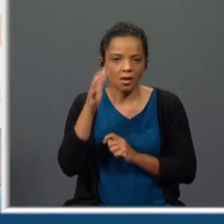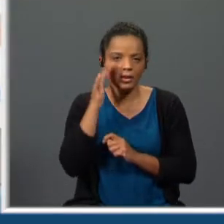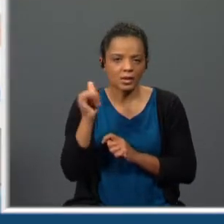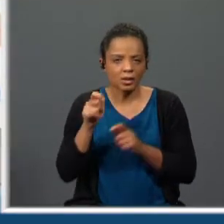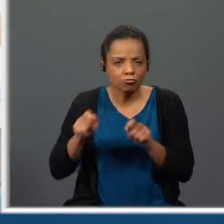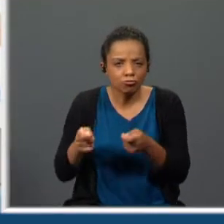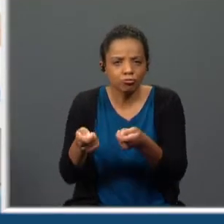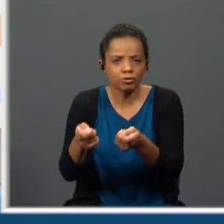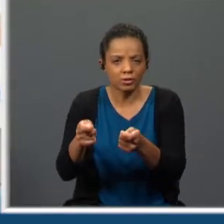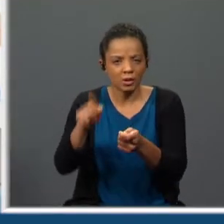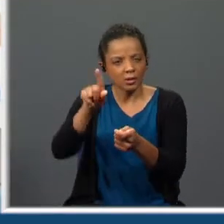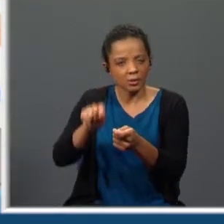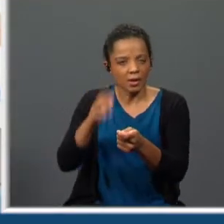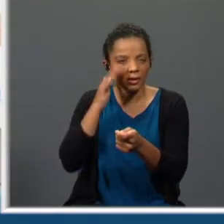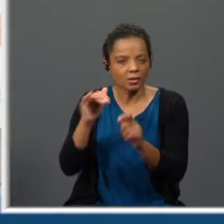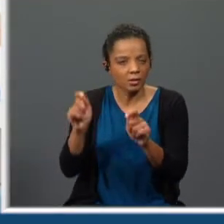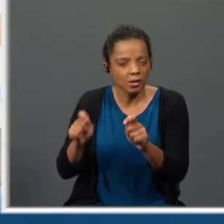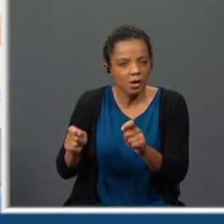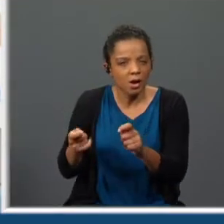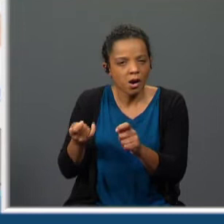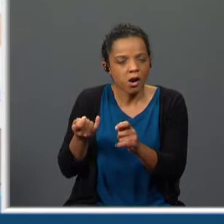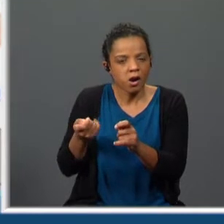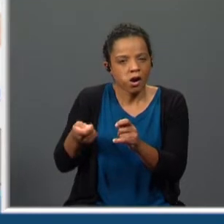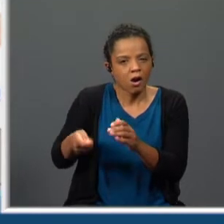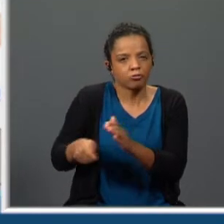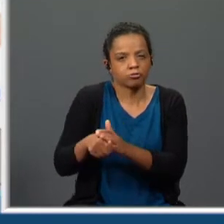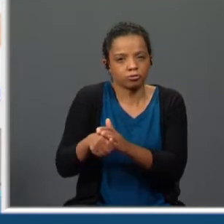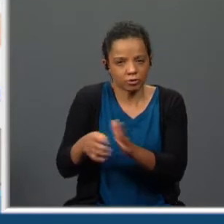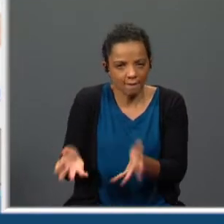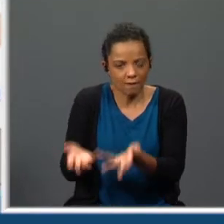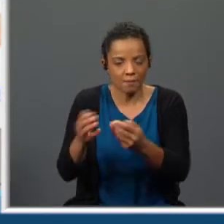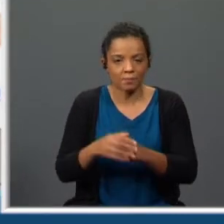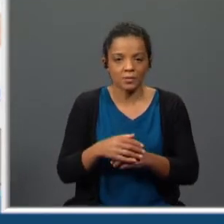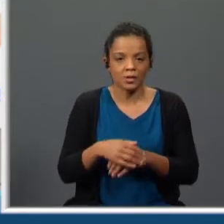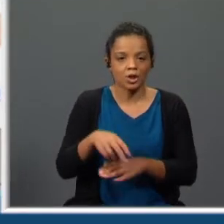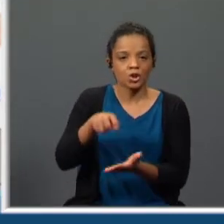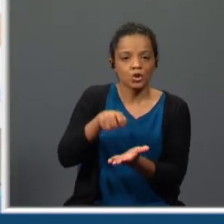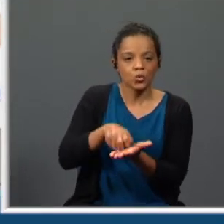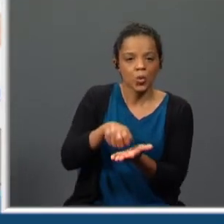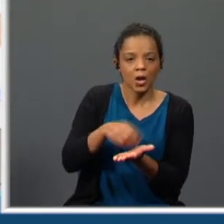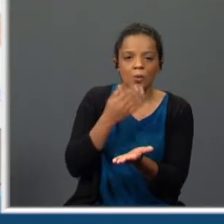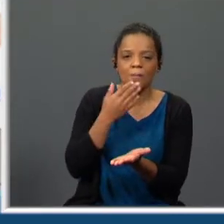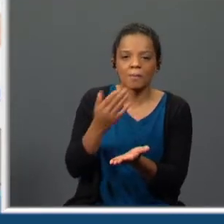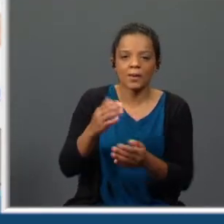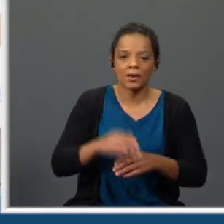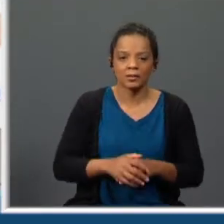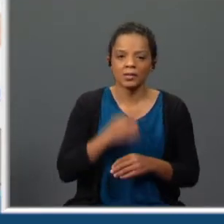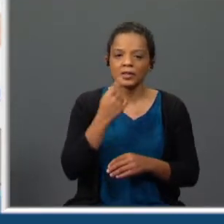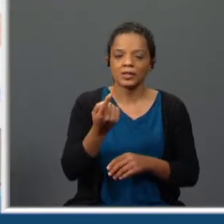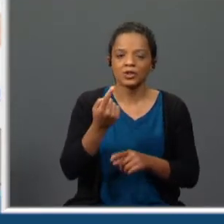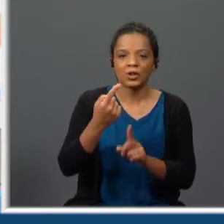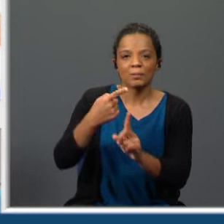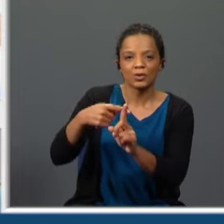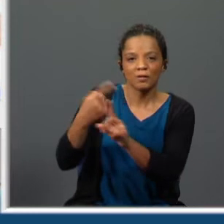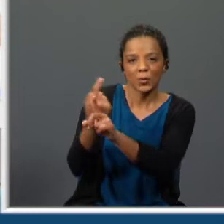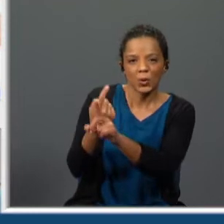tenta até seduzi-lo e o que é que ela faz então? pede-lhe de joelhos elogia-o não